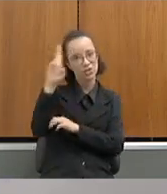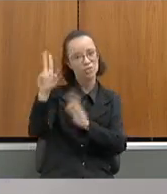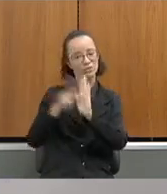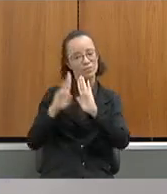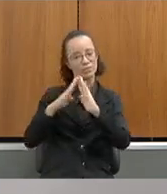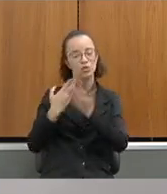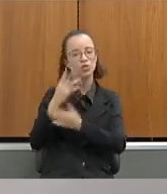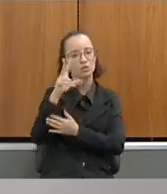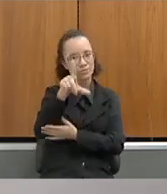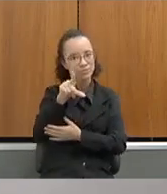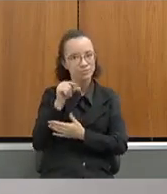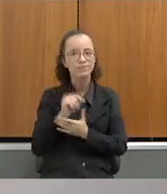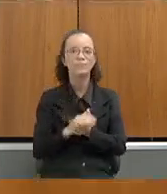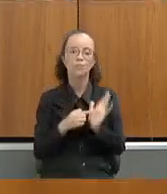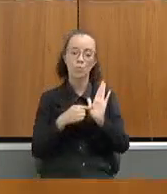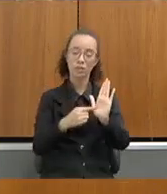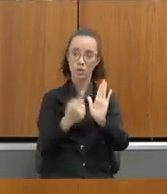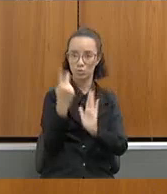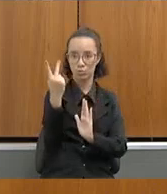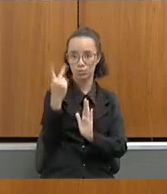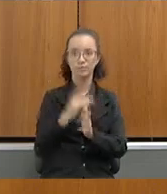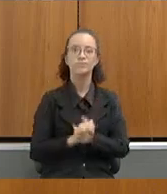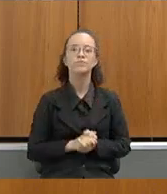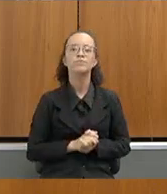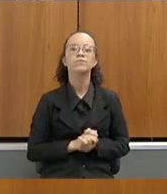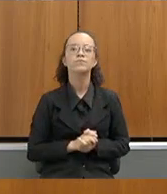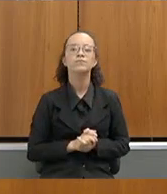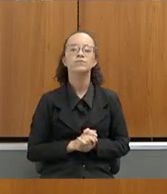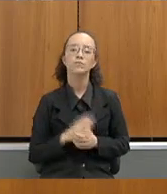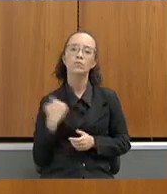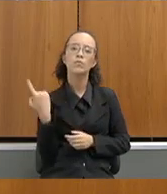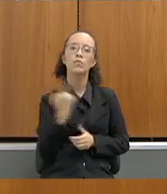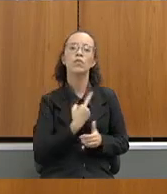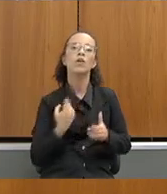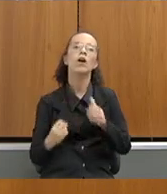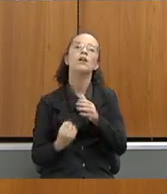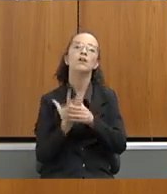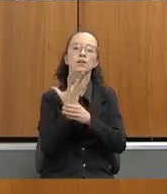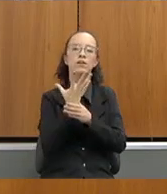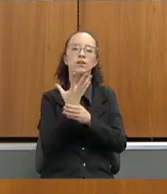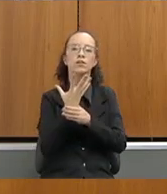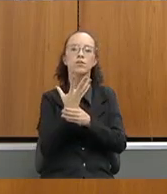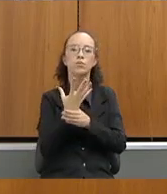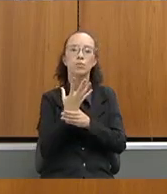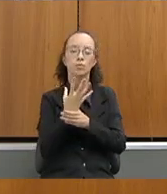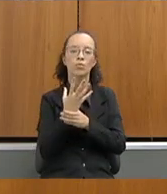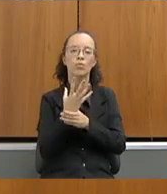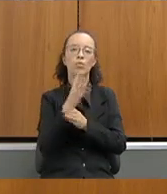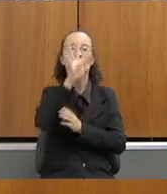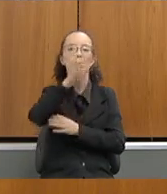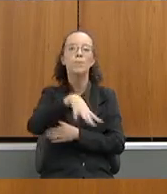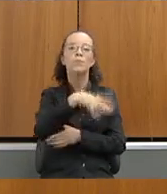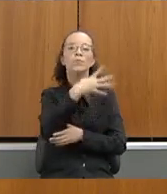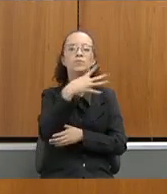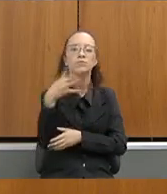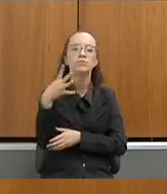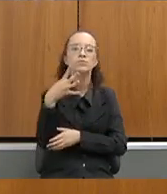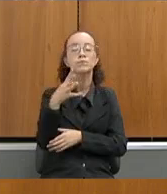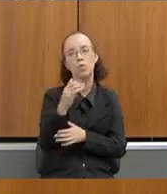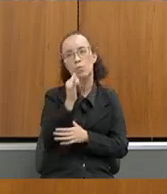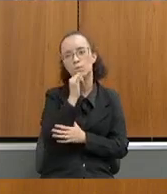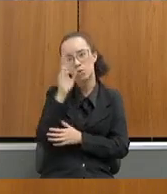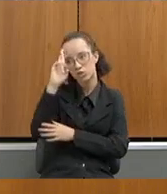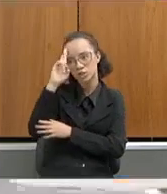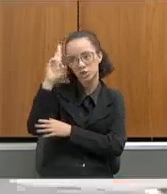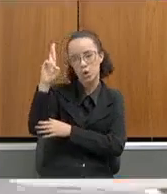Eu vou mostrar dois. Então, nós criamos aqui um catálogo em que o diretor